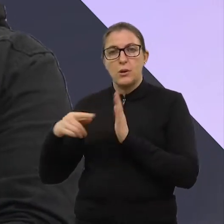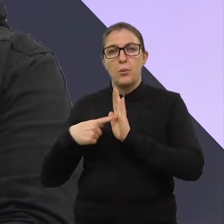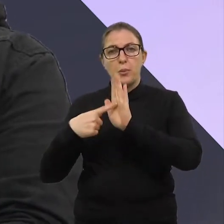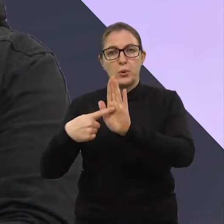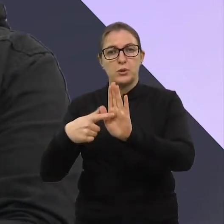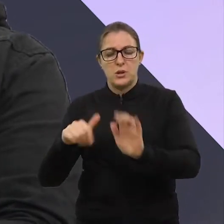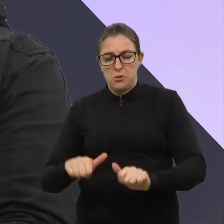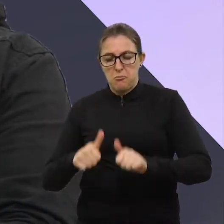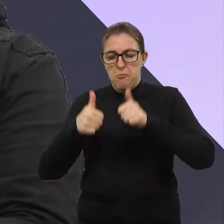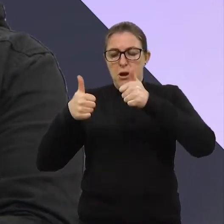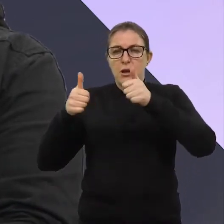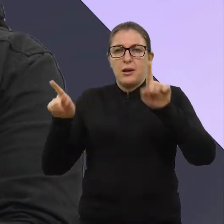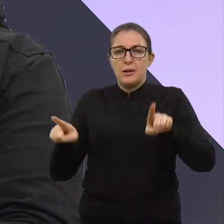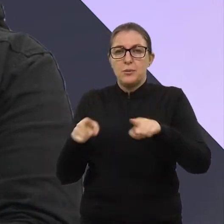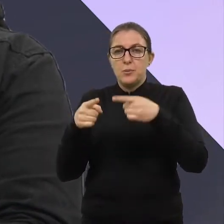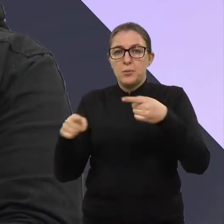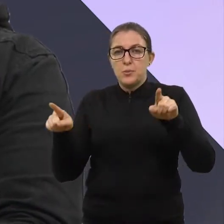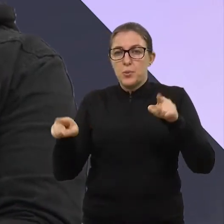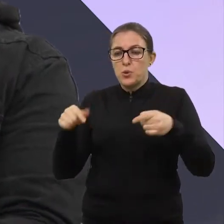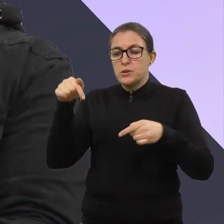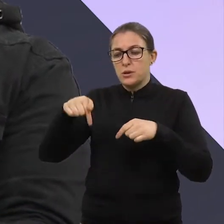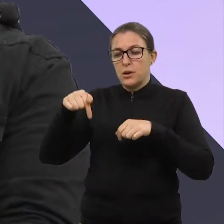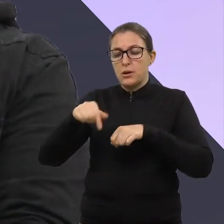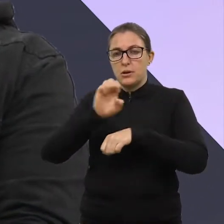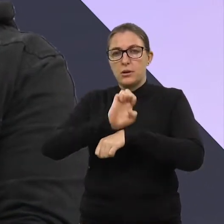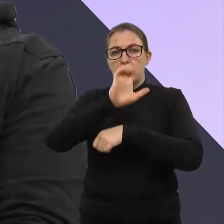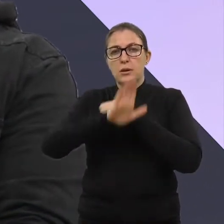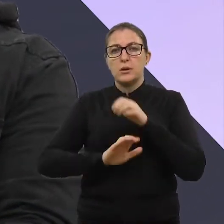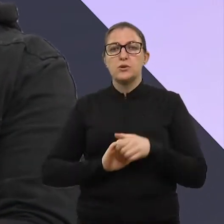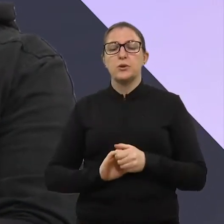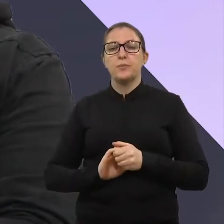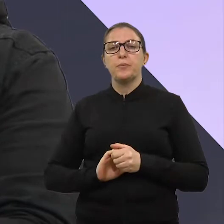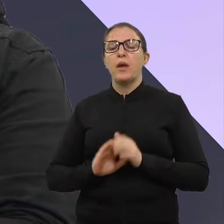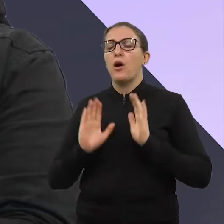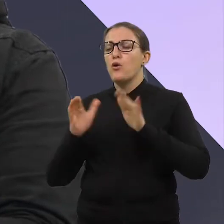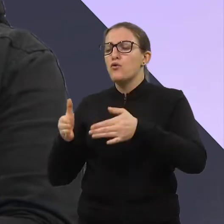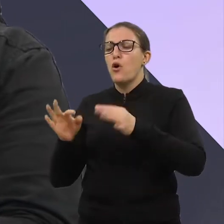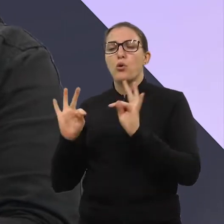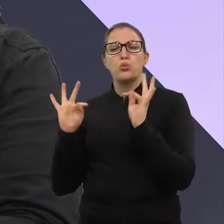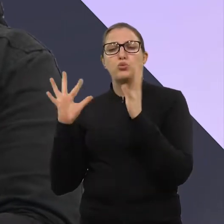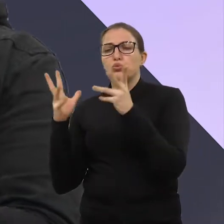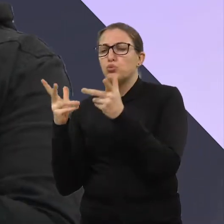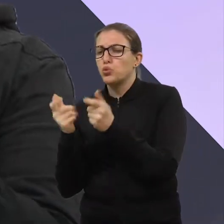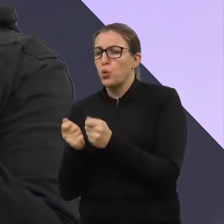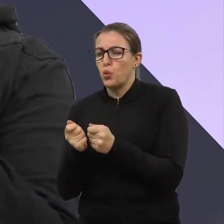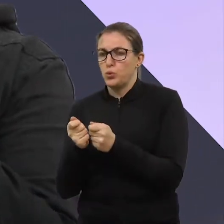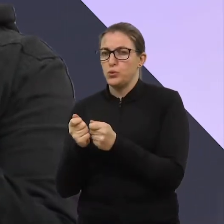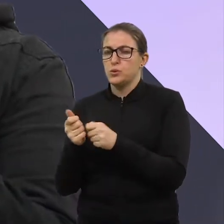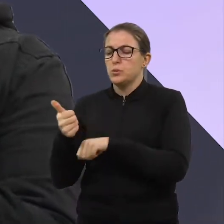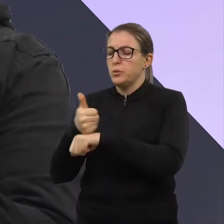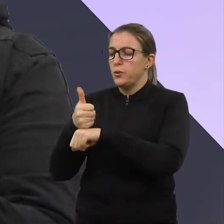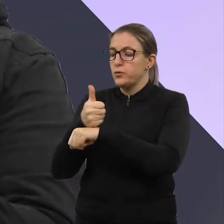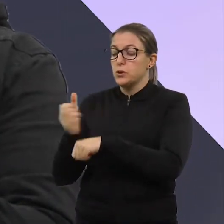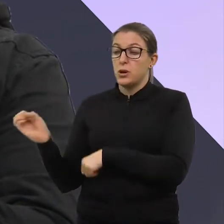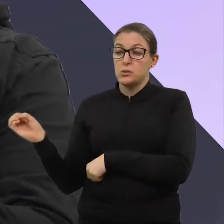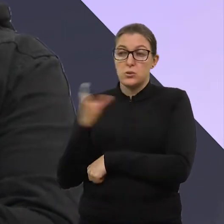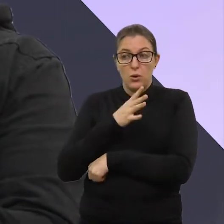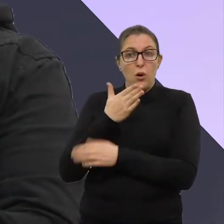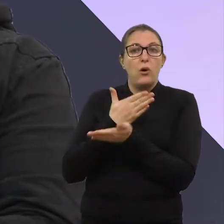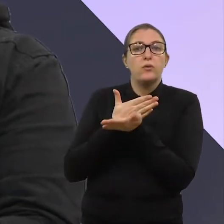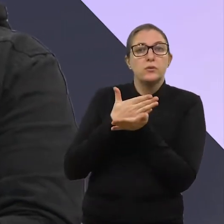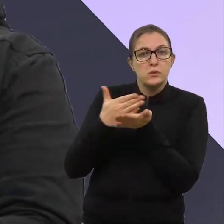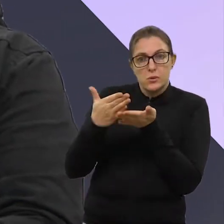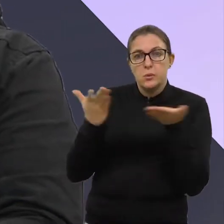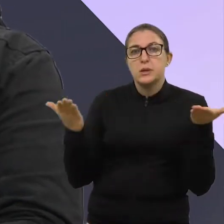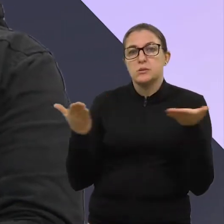artística local, da música local, né? Para todos, Cris, absolutamente todos, novos, aqueles que estão começando bem no